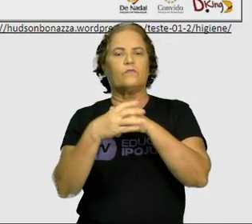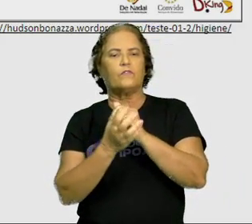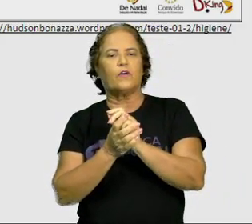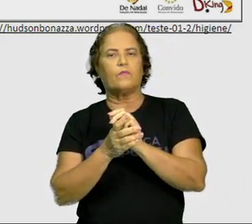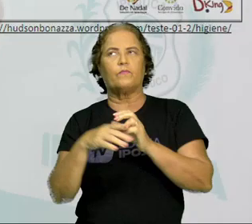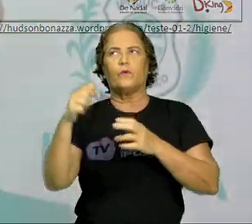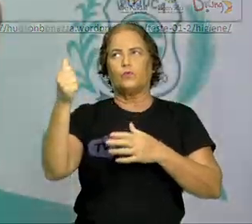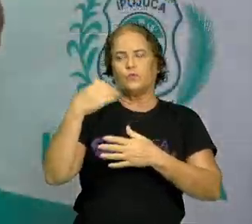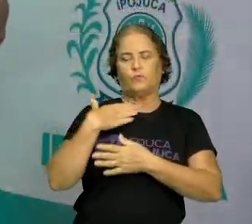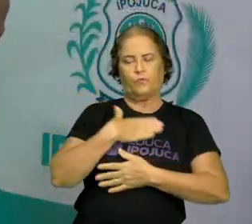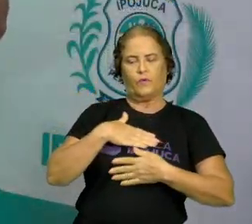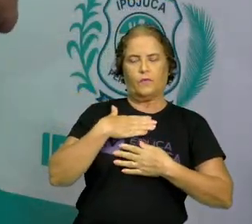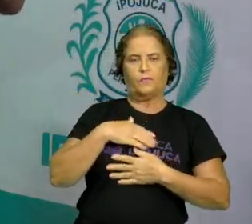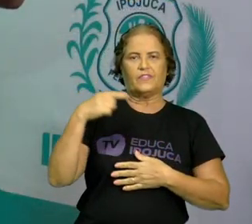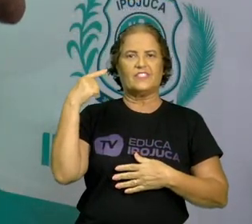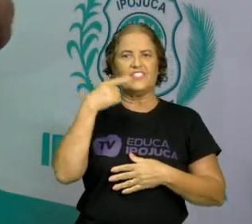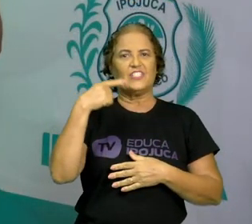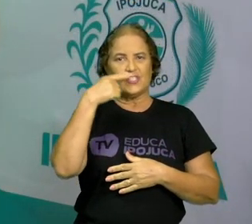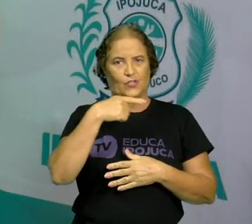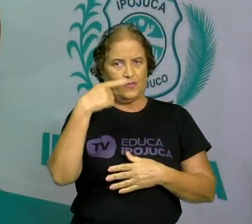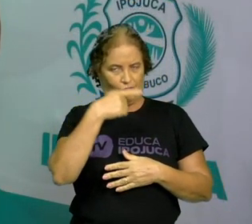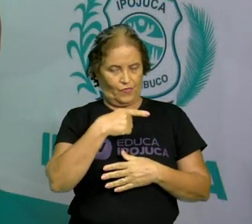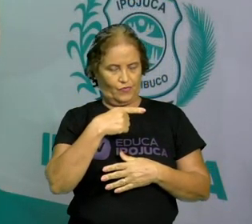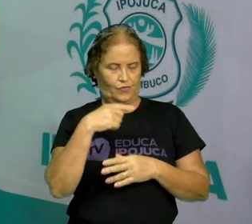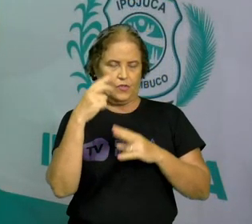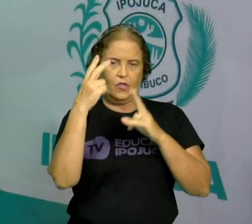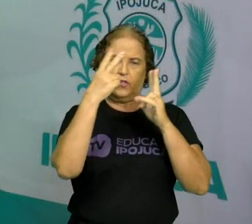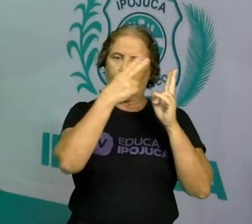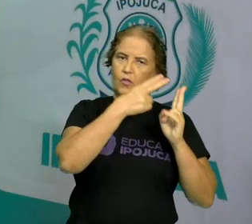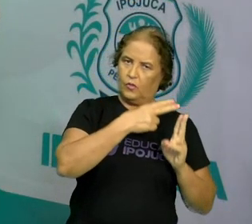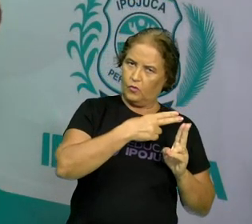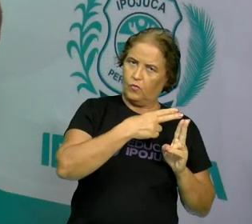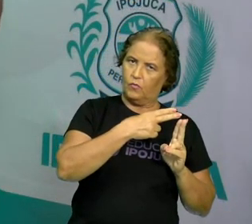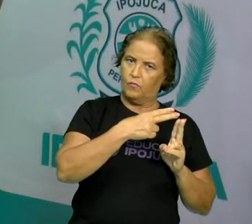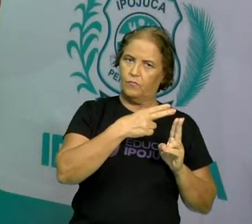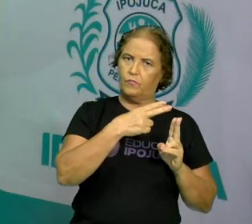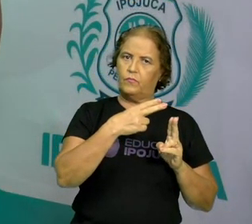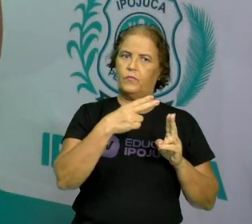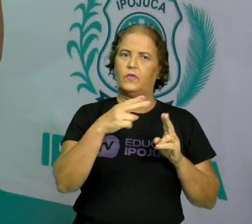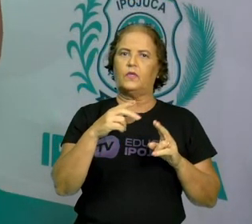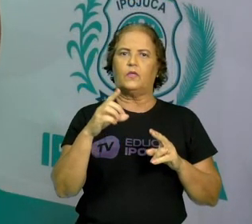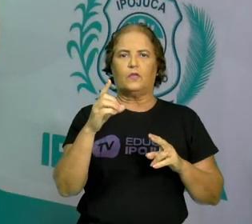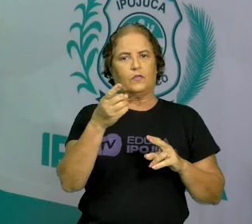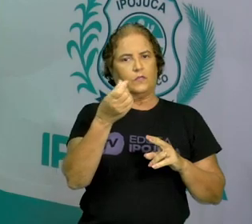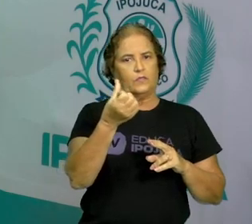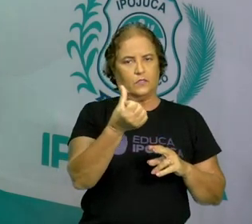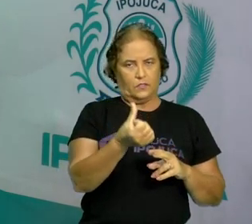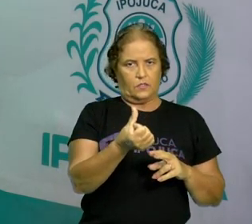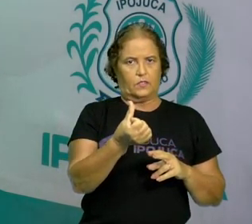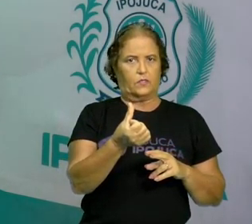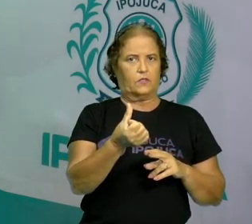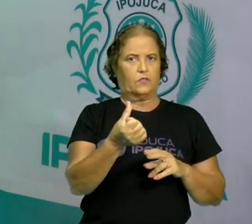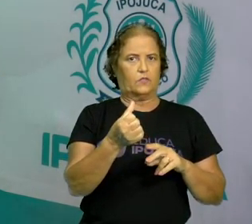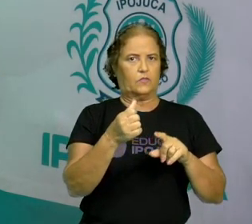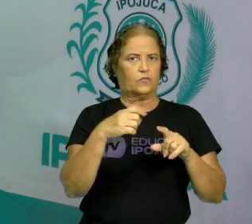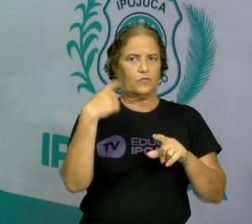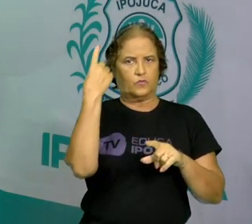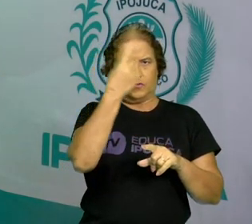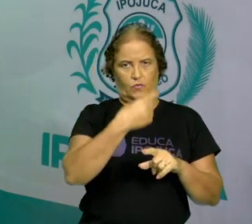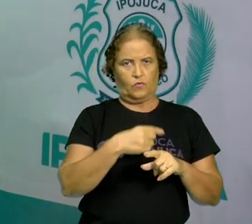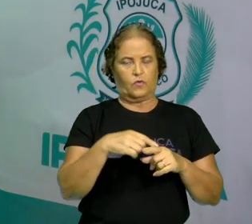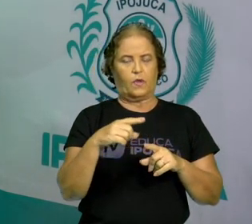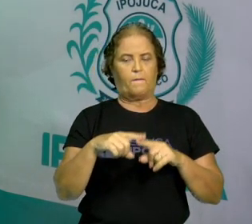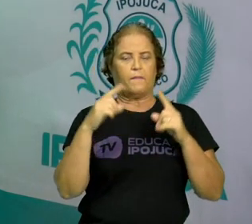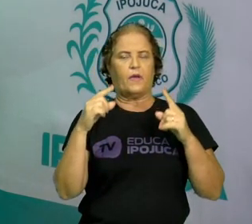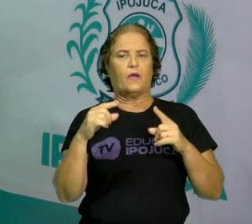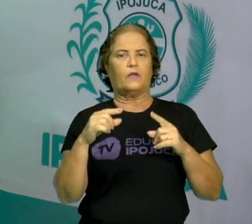adequadamente, que é necessário, no mínimo seis horas, né? Mas o mais importante seria oito, realizar atividades